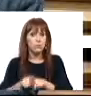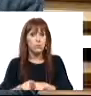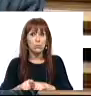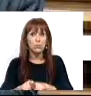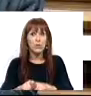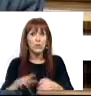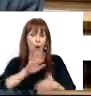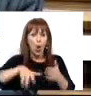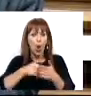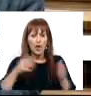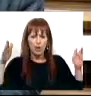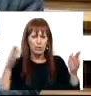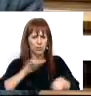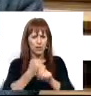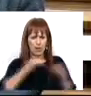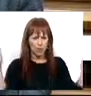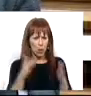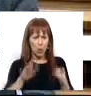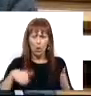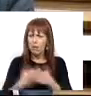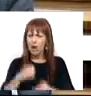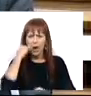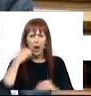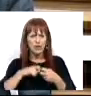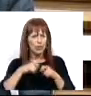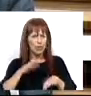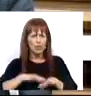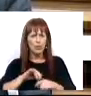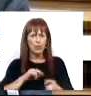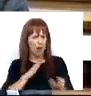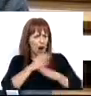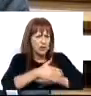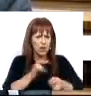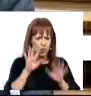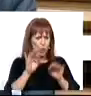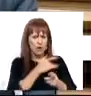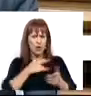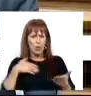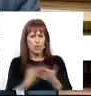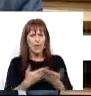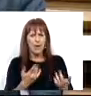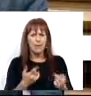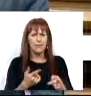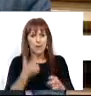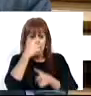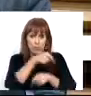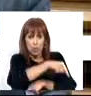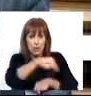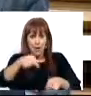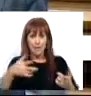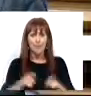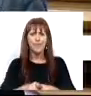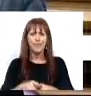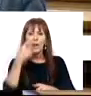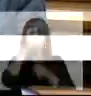seu reduzido horário de funcionamento, o que está a causar graves problemas relativamente ao acesso aos cuidados de saúde por parte das populações.